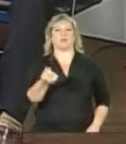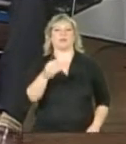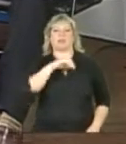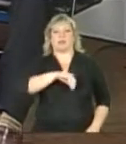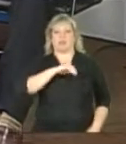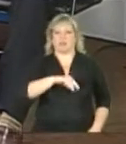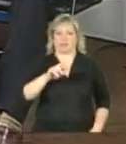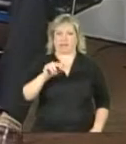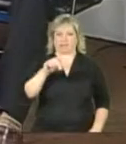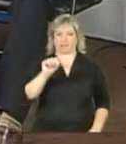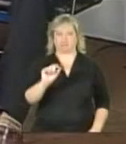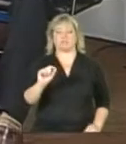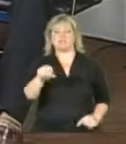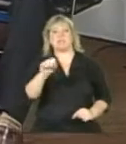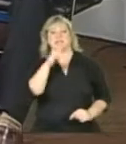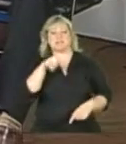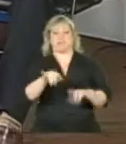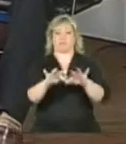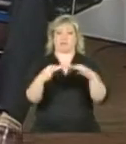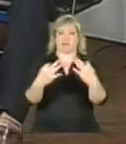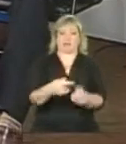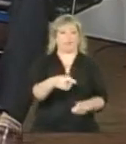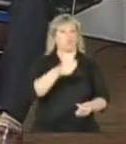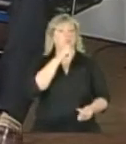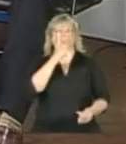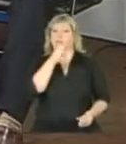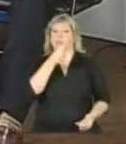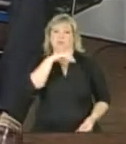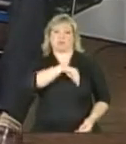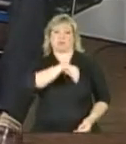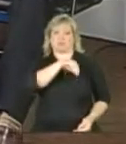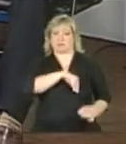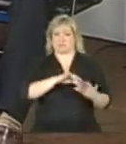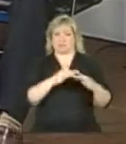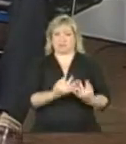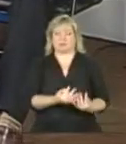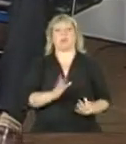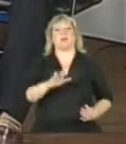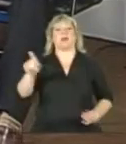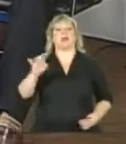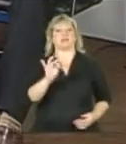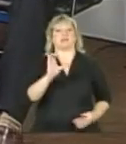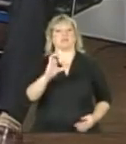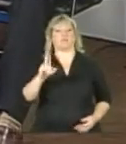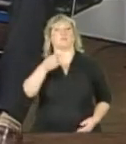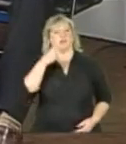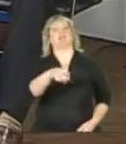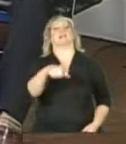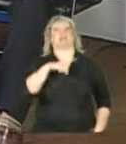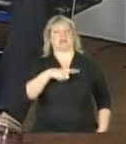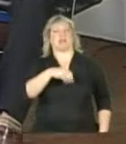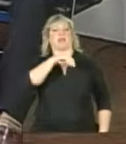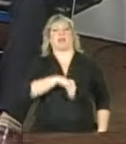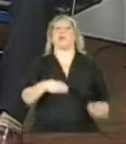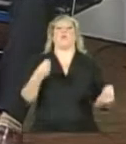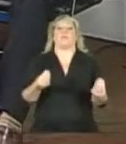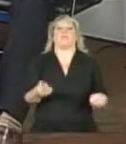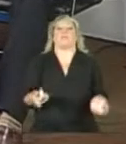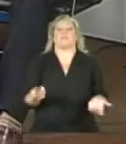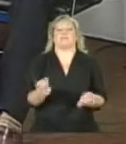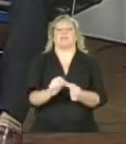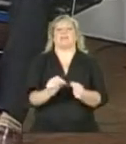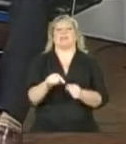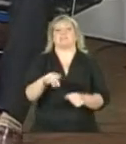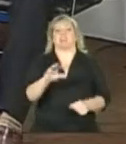família, não tem renda, mas o TCU acusa que sim. O que acontece nesse caso, Fernanda? Bom, eu acho importante